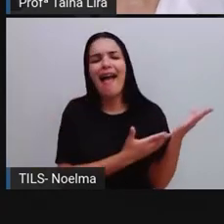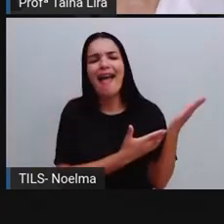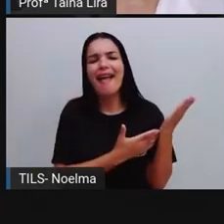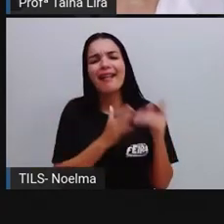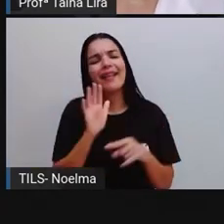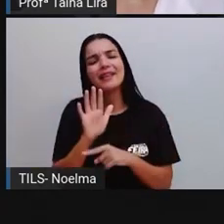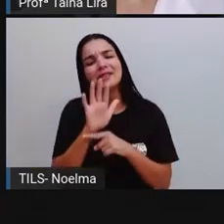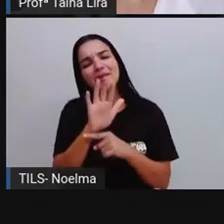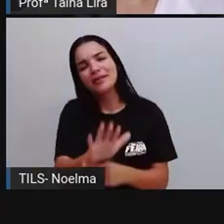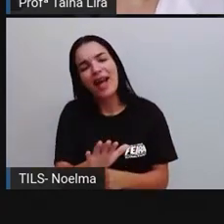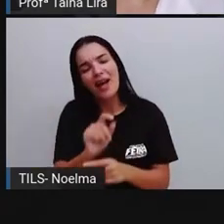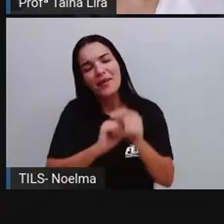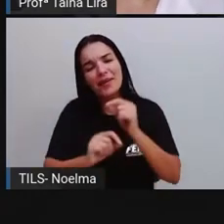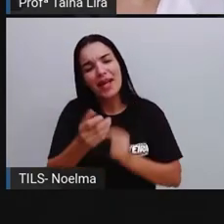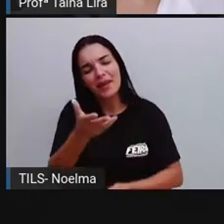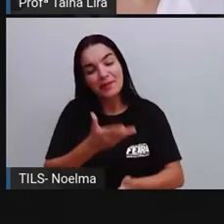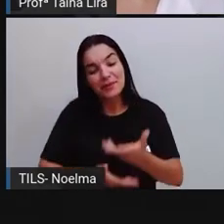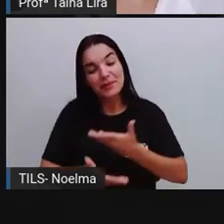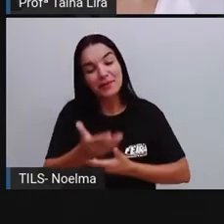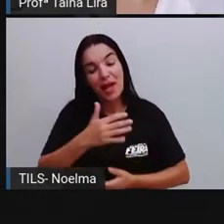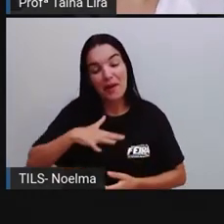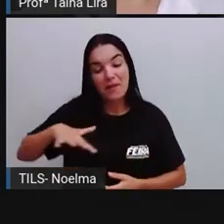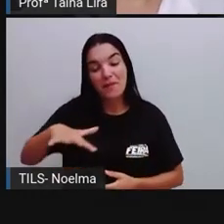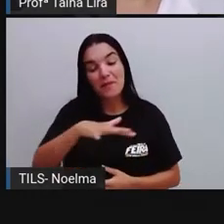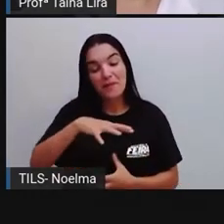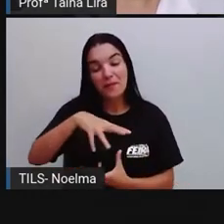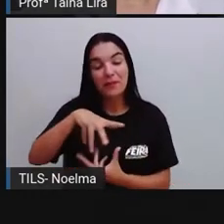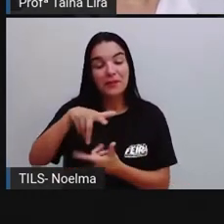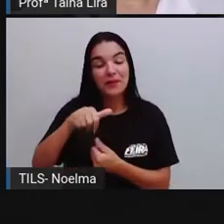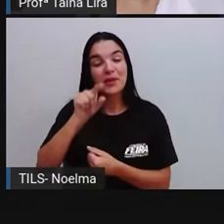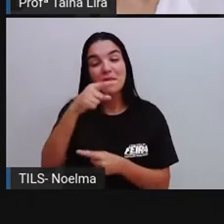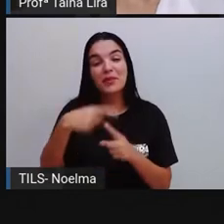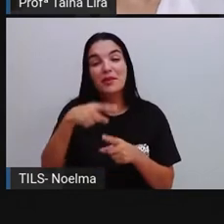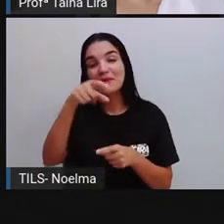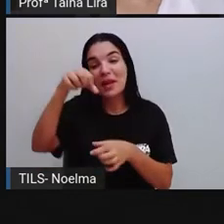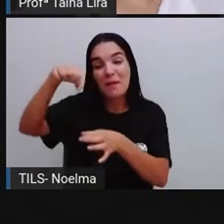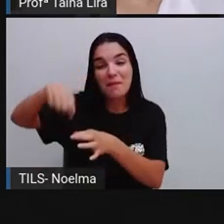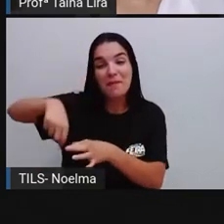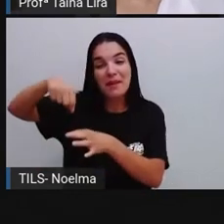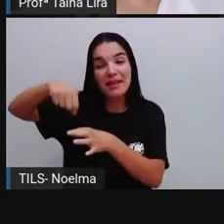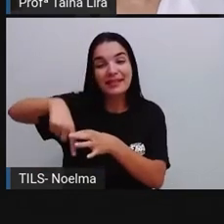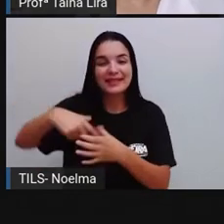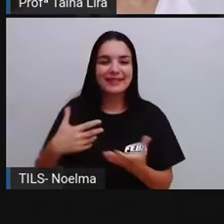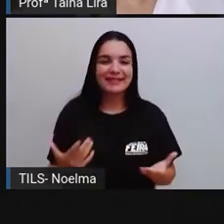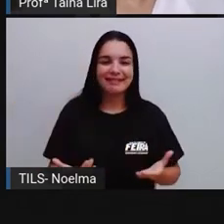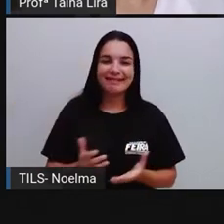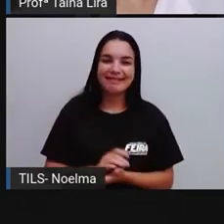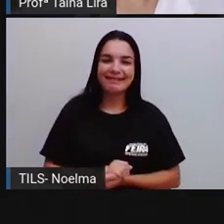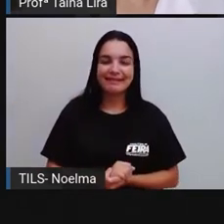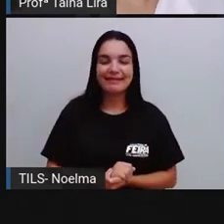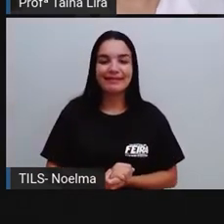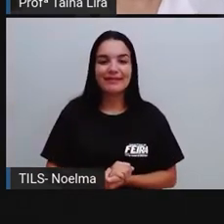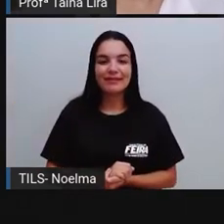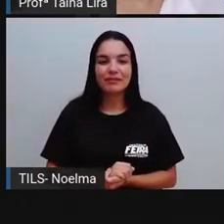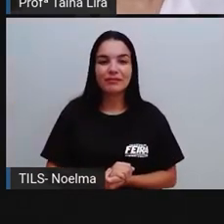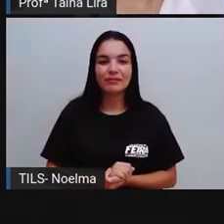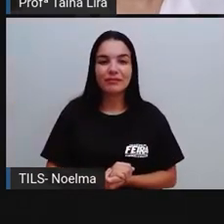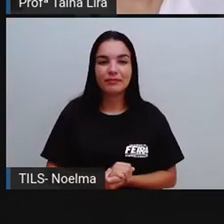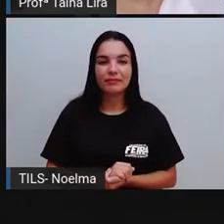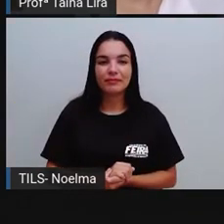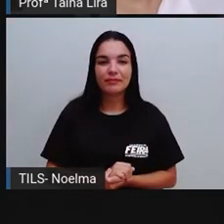para ajudar e preservar o meio ambiente. Você está plantando, né, ali naquele espaço.